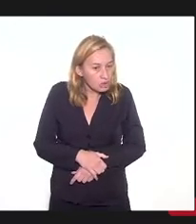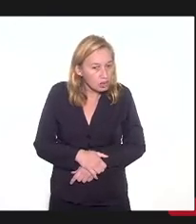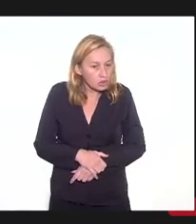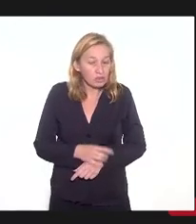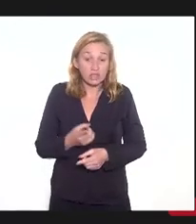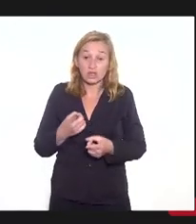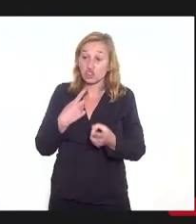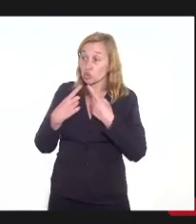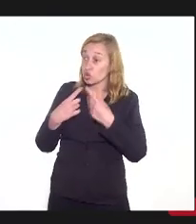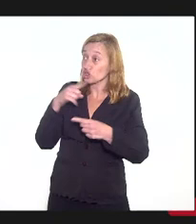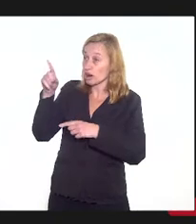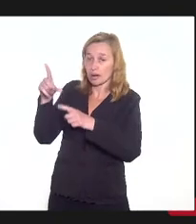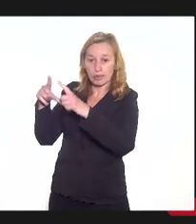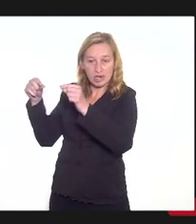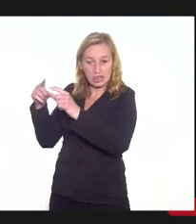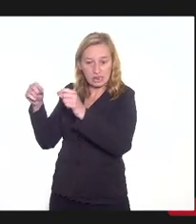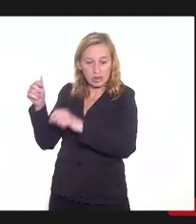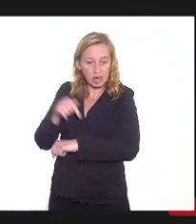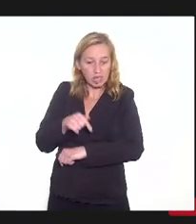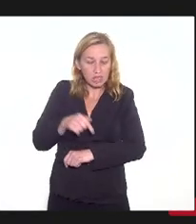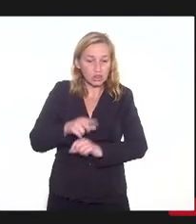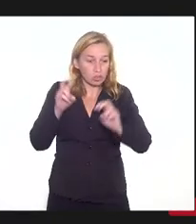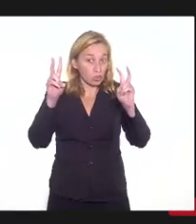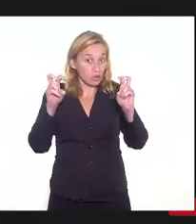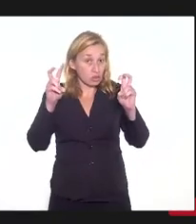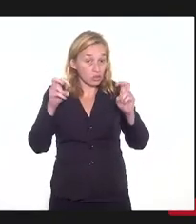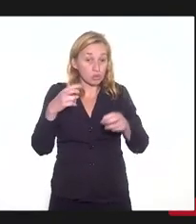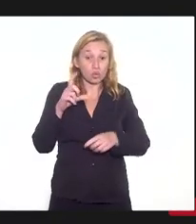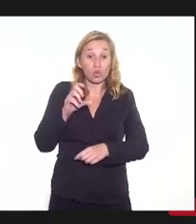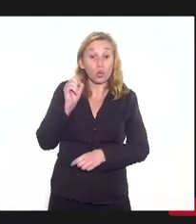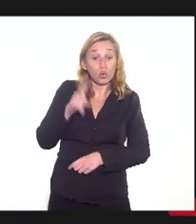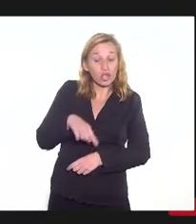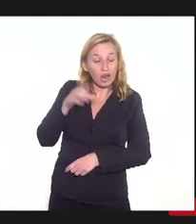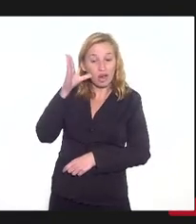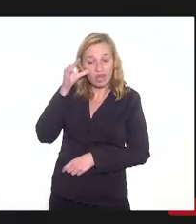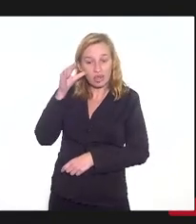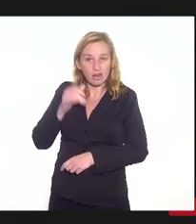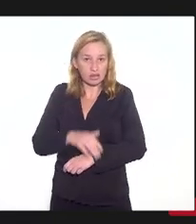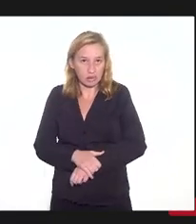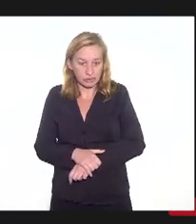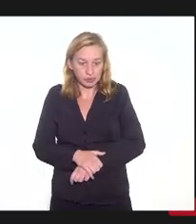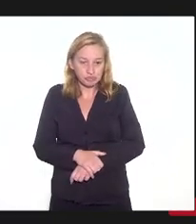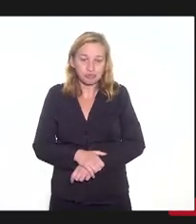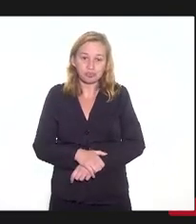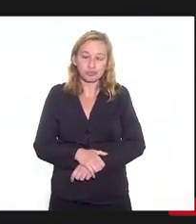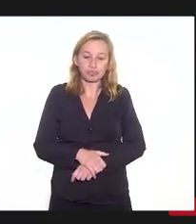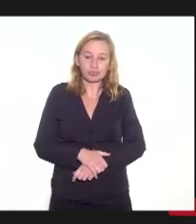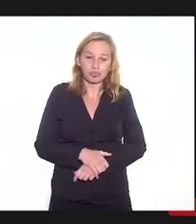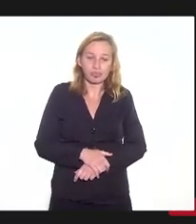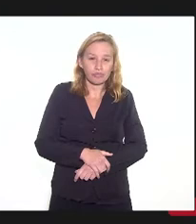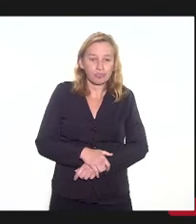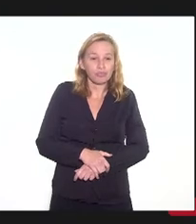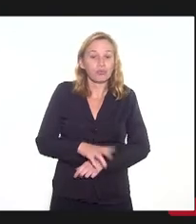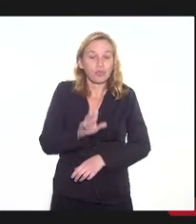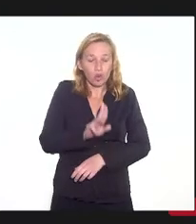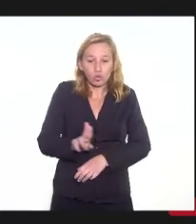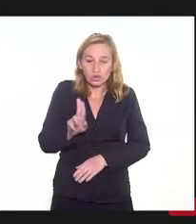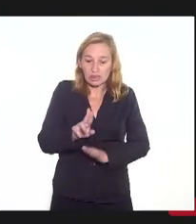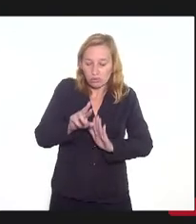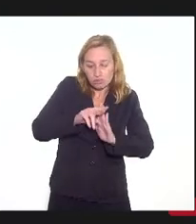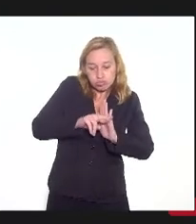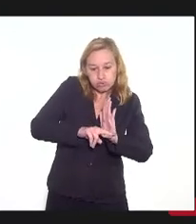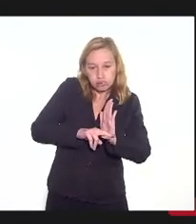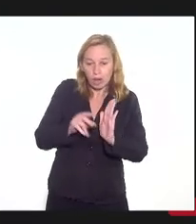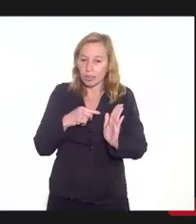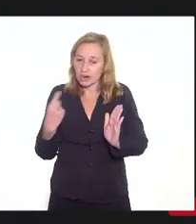debate aqui sobre, de fato, o que é interessante em termos de parâmetros a ser usado para